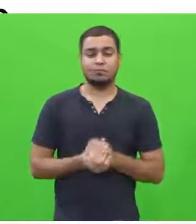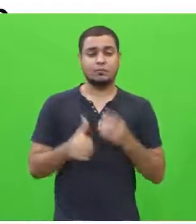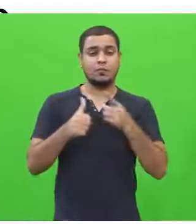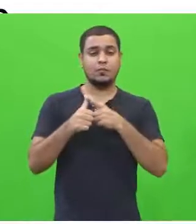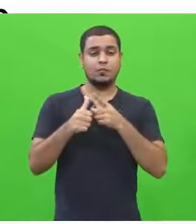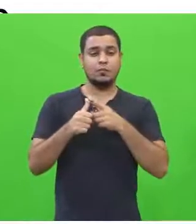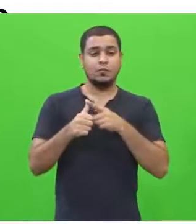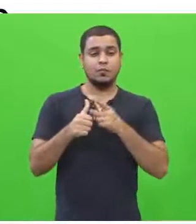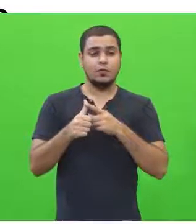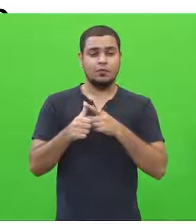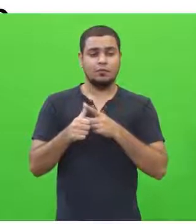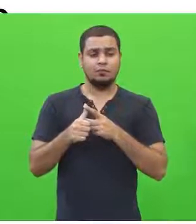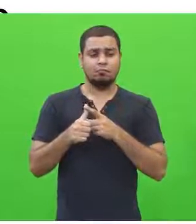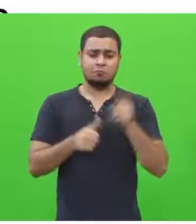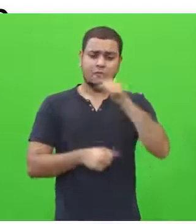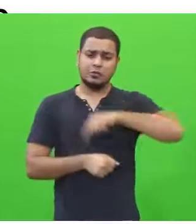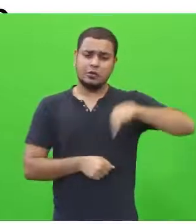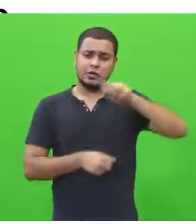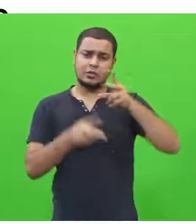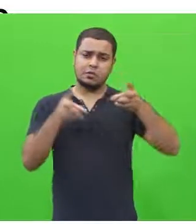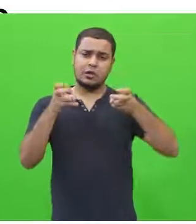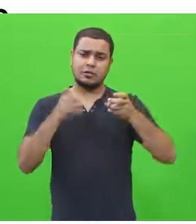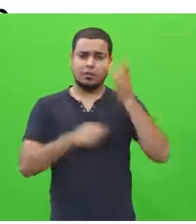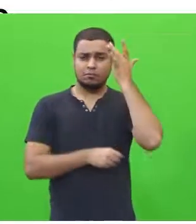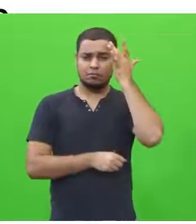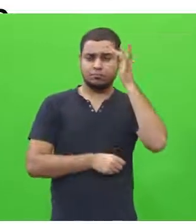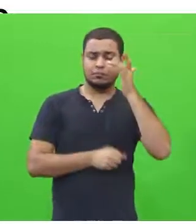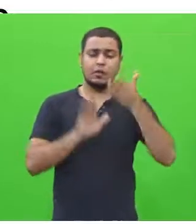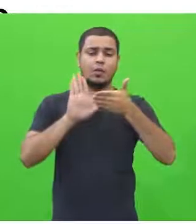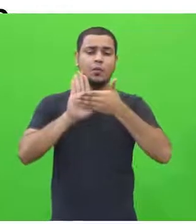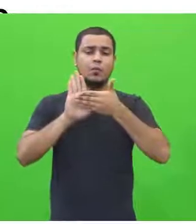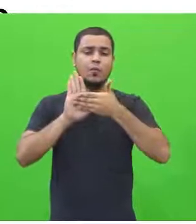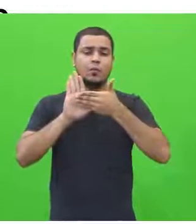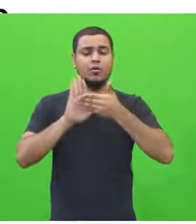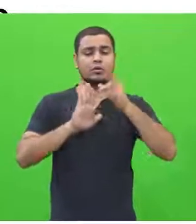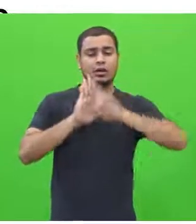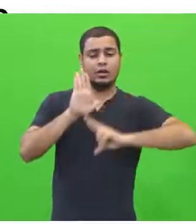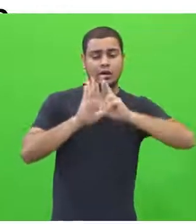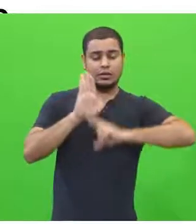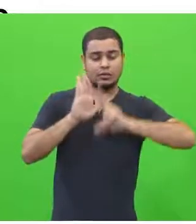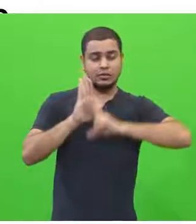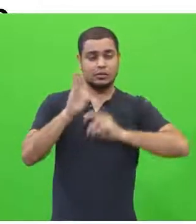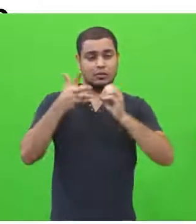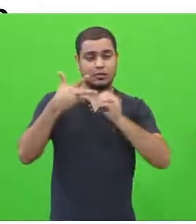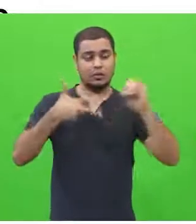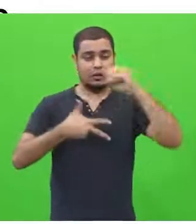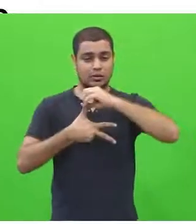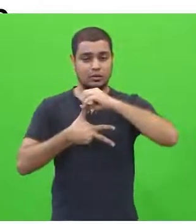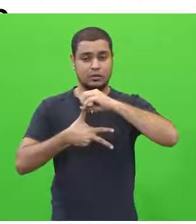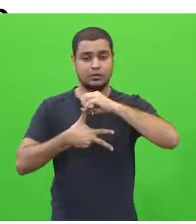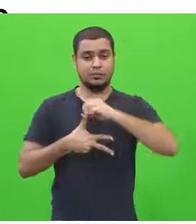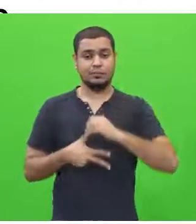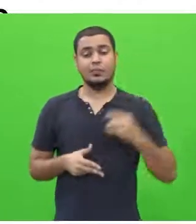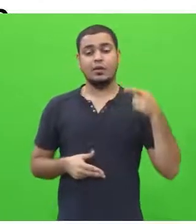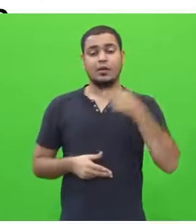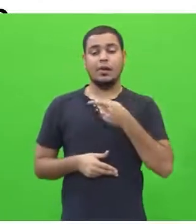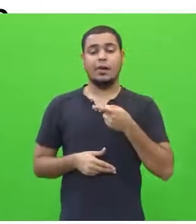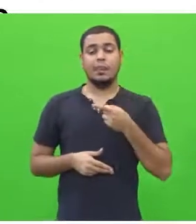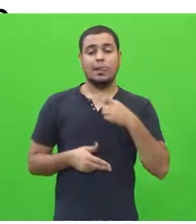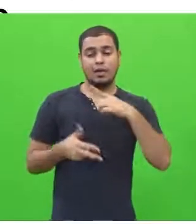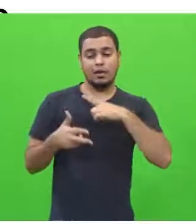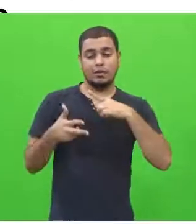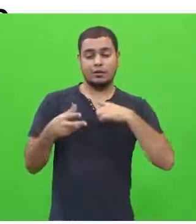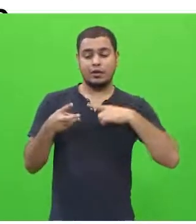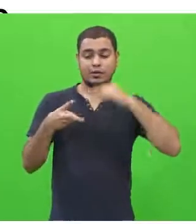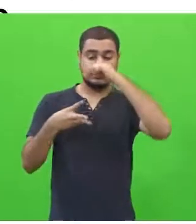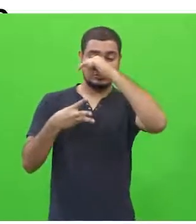Não sei se vocês já observaram, uma proposta de redação desse exame nacional do ensino médio, contempla três